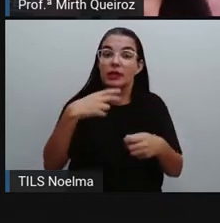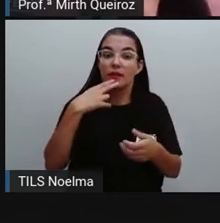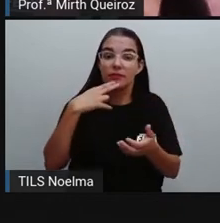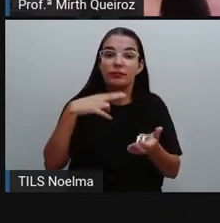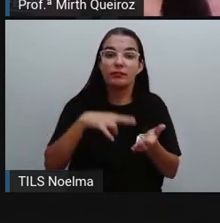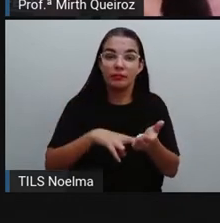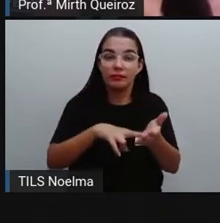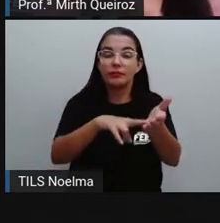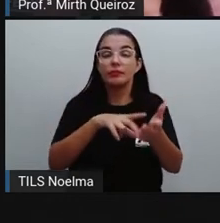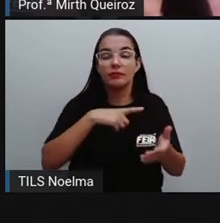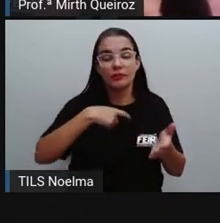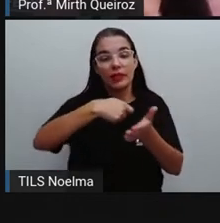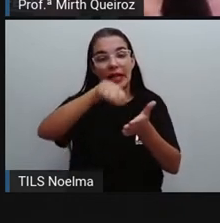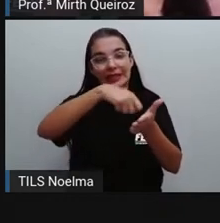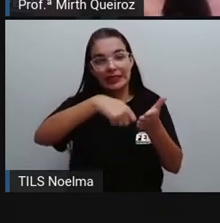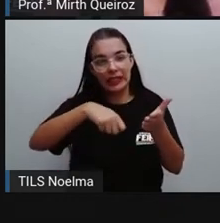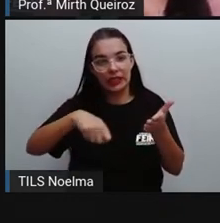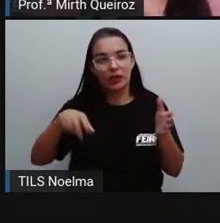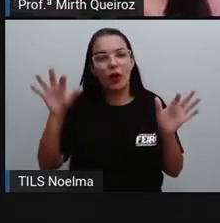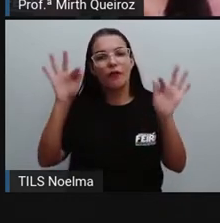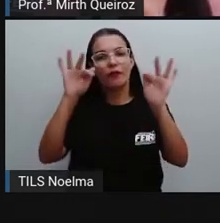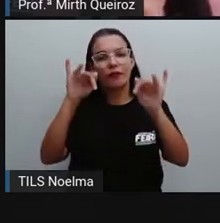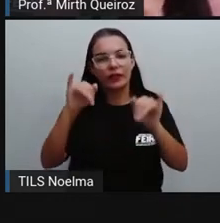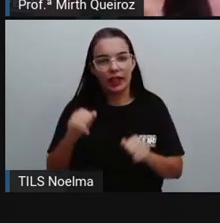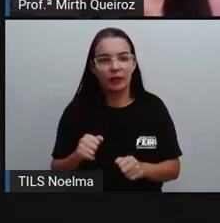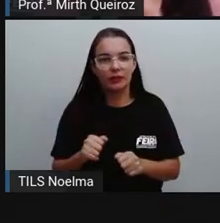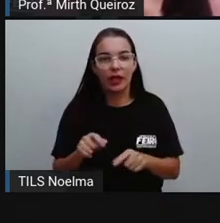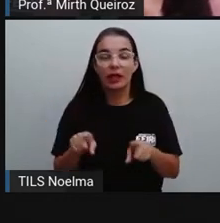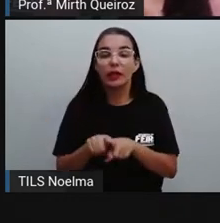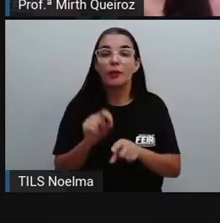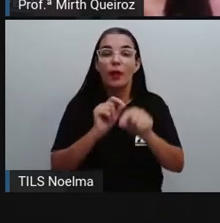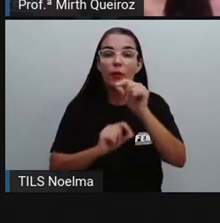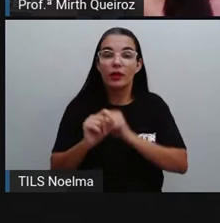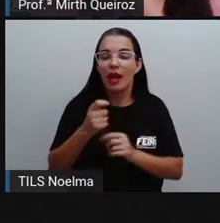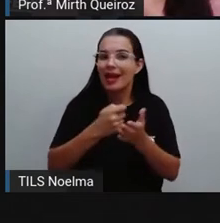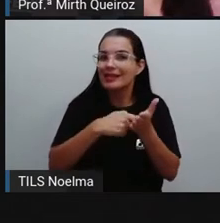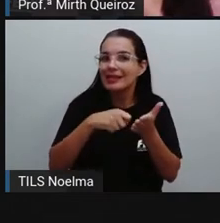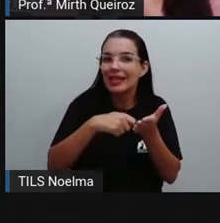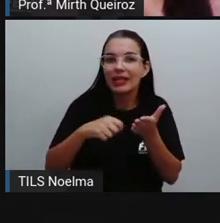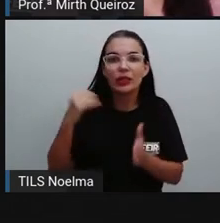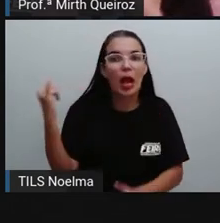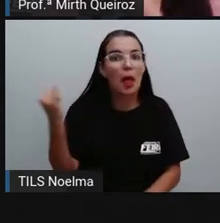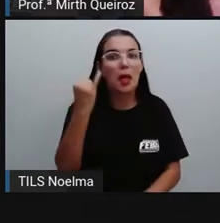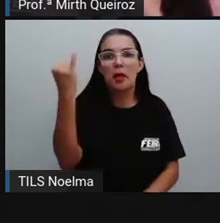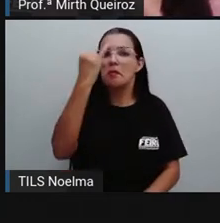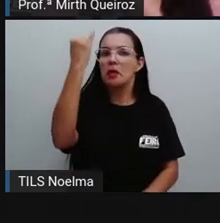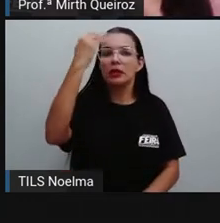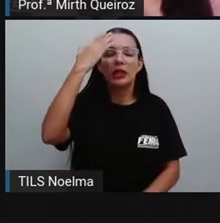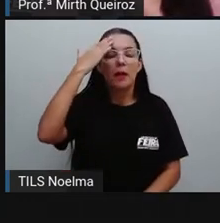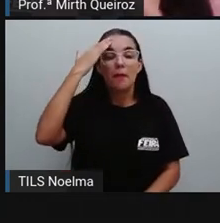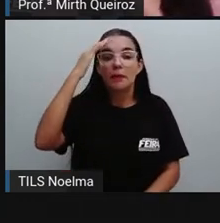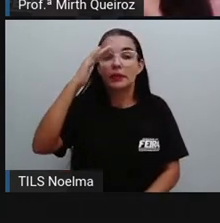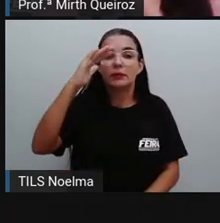ao final da página. A assinatura é essencial, principalmente nas cartas